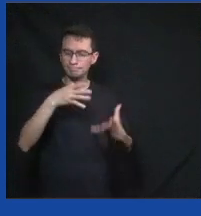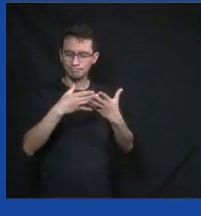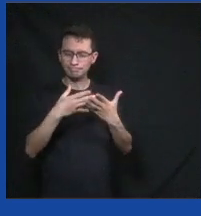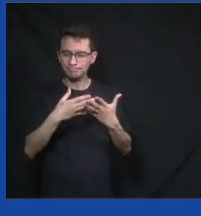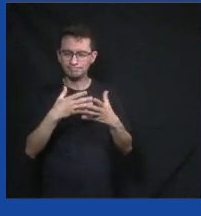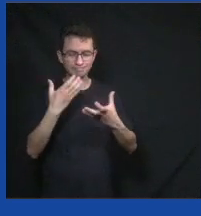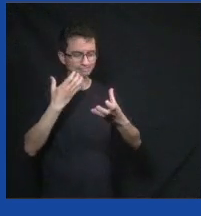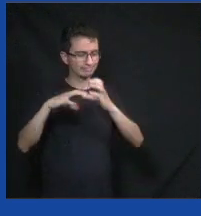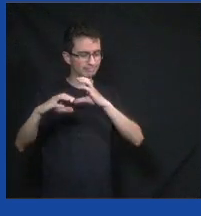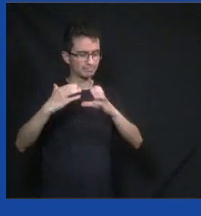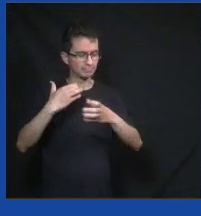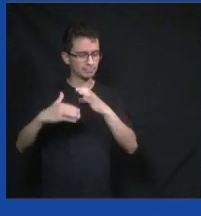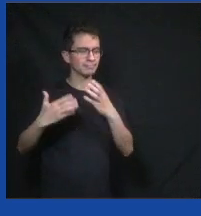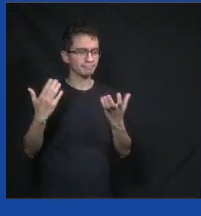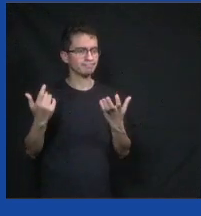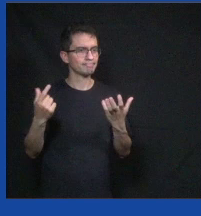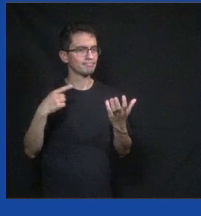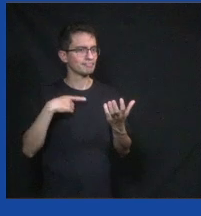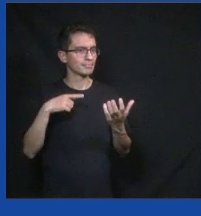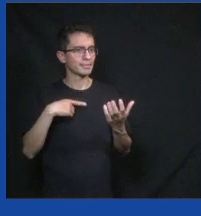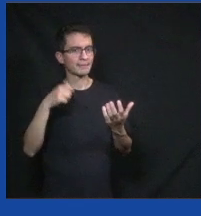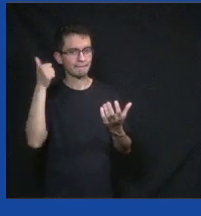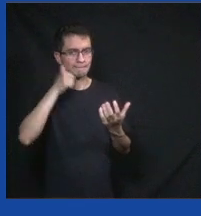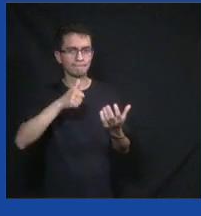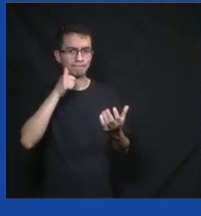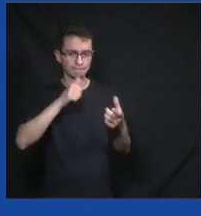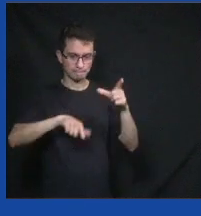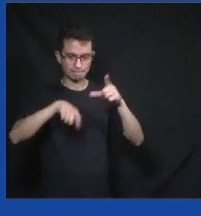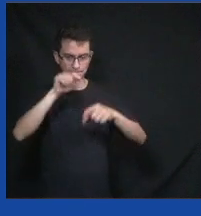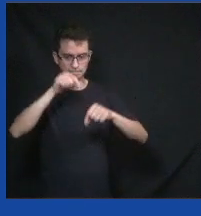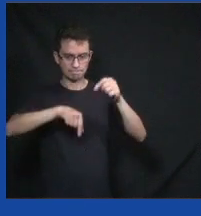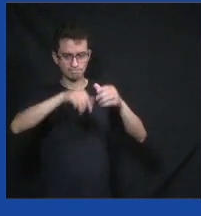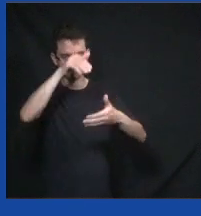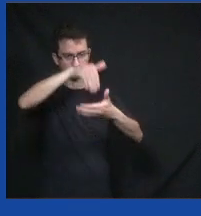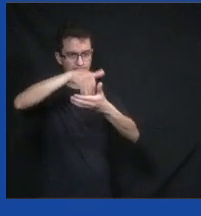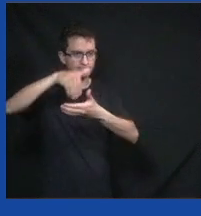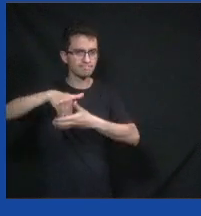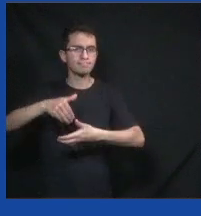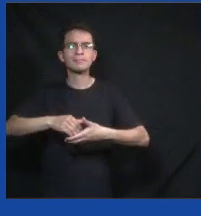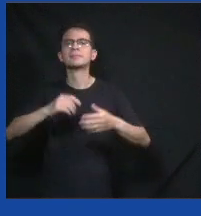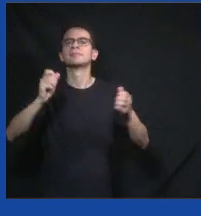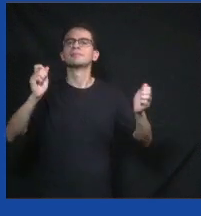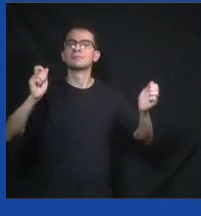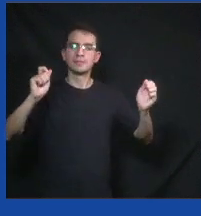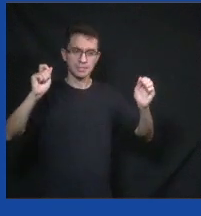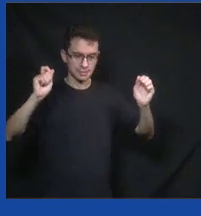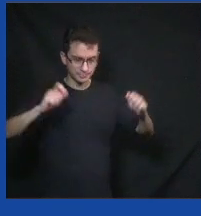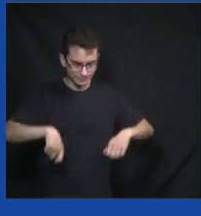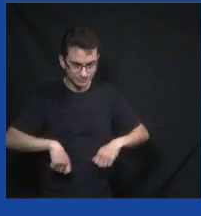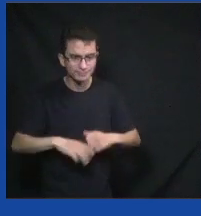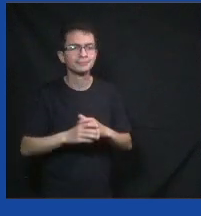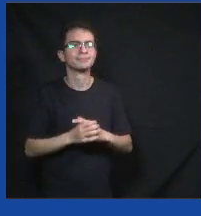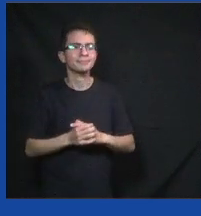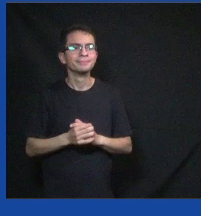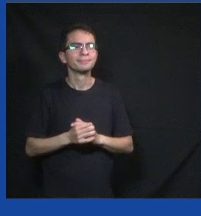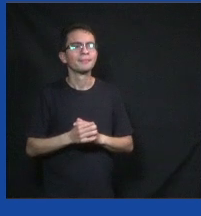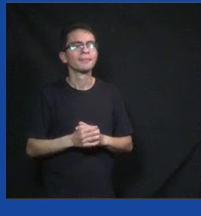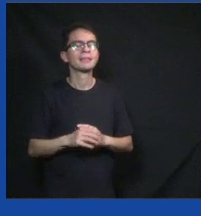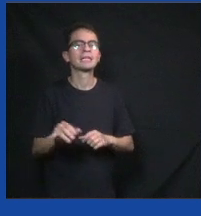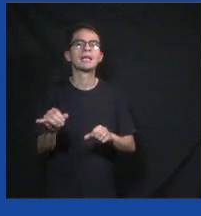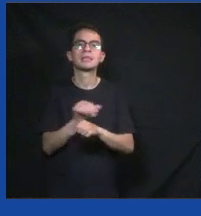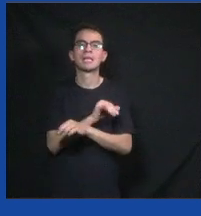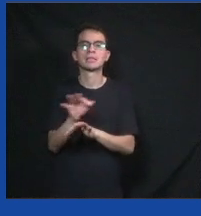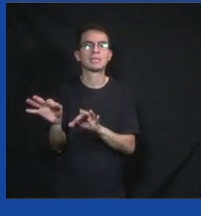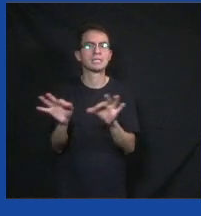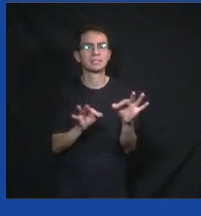conseguiu ver, inclusive, que mais mulheres votaram em CPM 22, mais homens em Sepultura. prefeitura tomou uma decisão e aí, numa estratégia junto com a Comunitas,